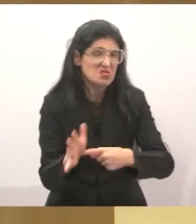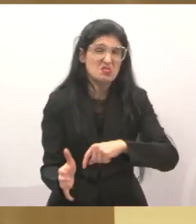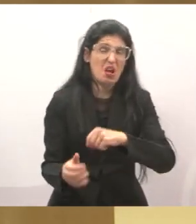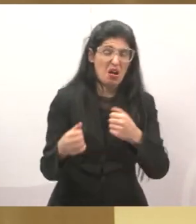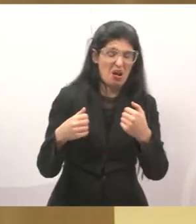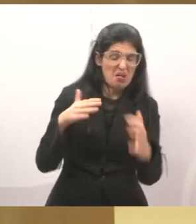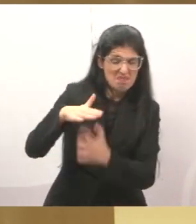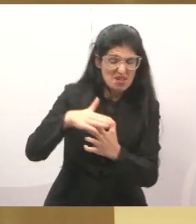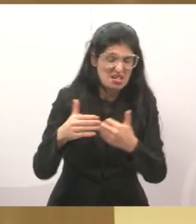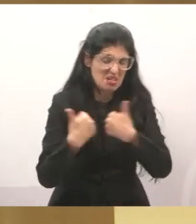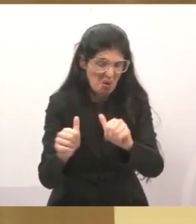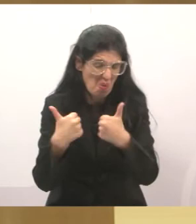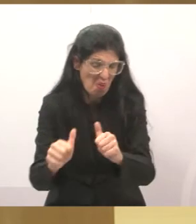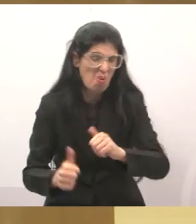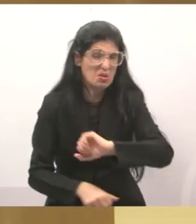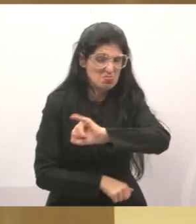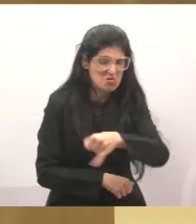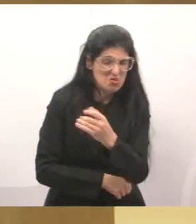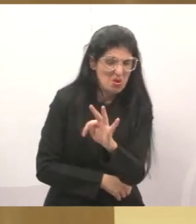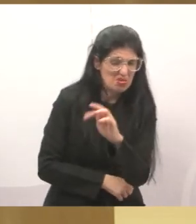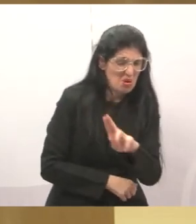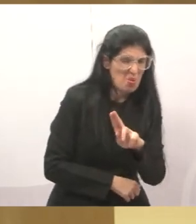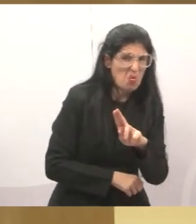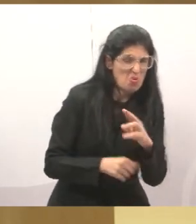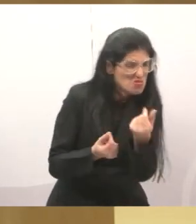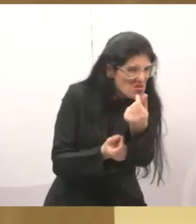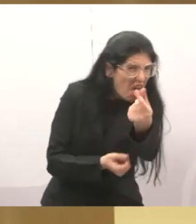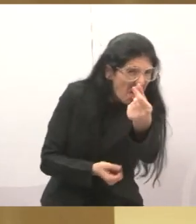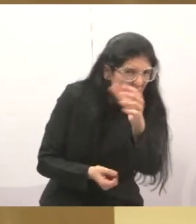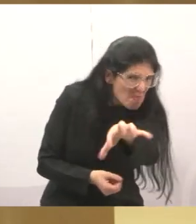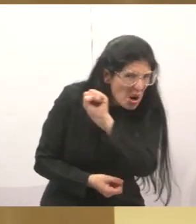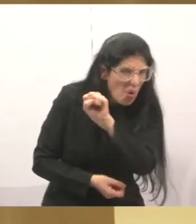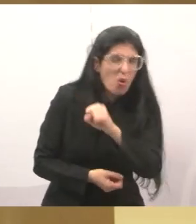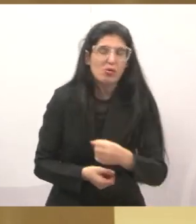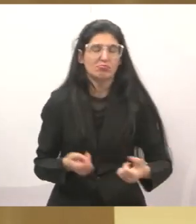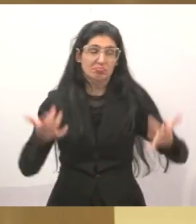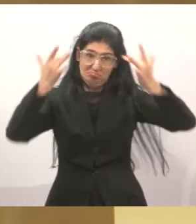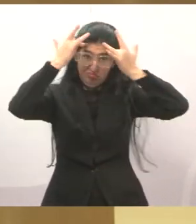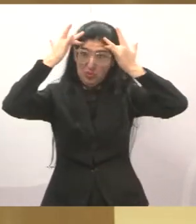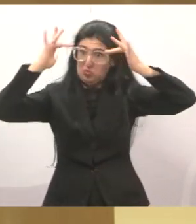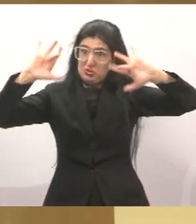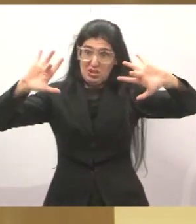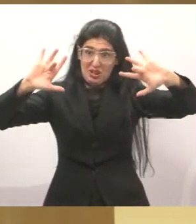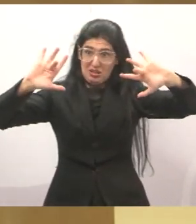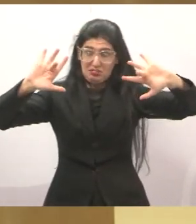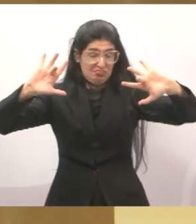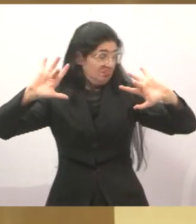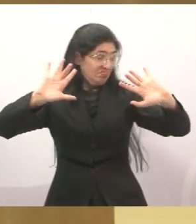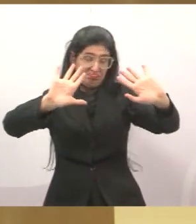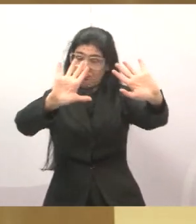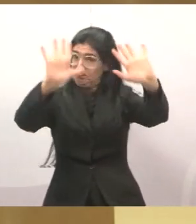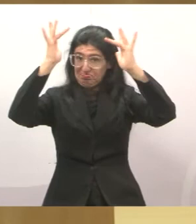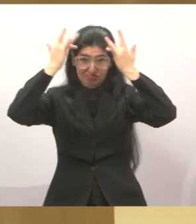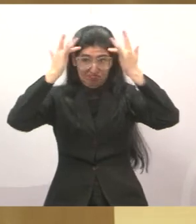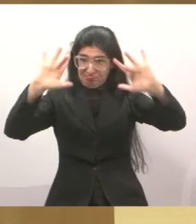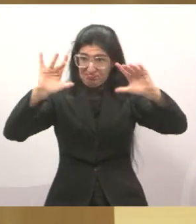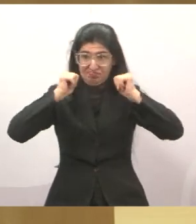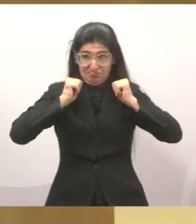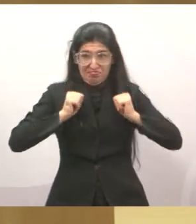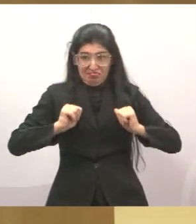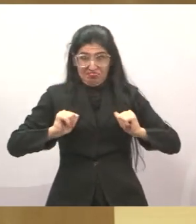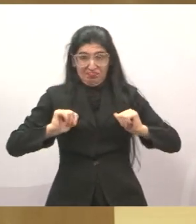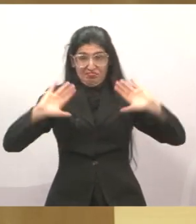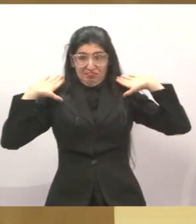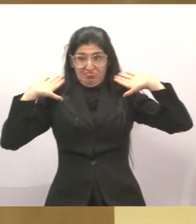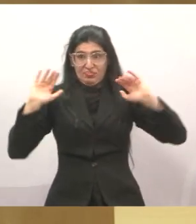de acusação liviana aqui sem antes ter certeza do que foi feito. E voltando à questão ainda da propaganda, a